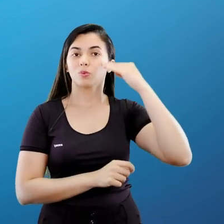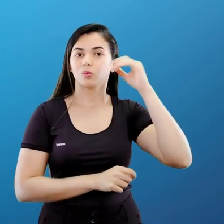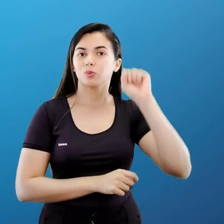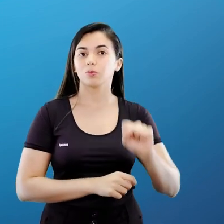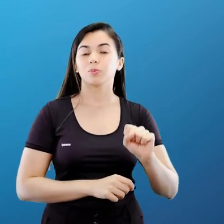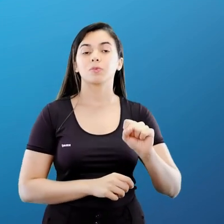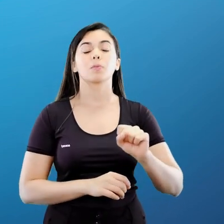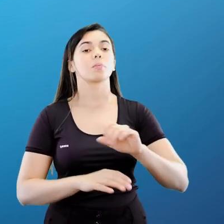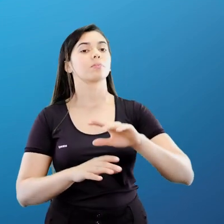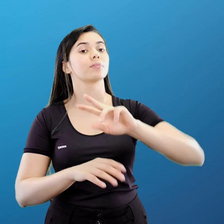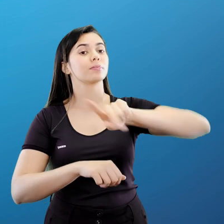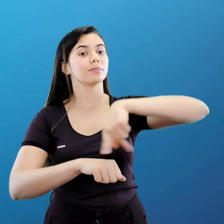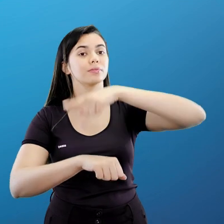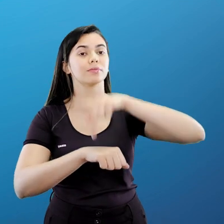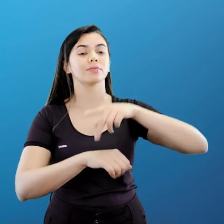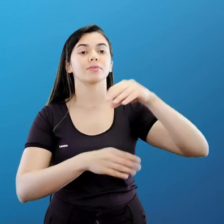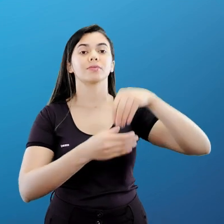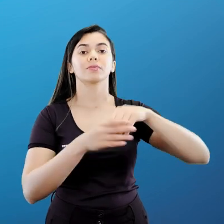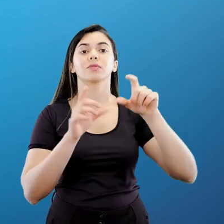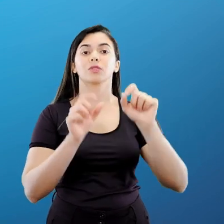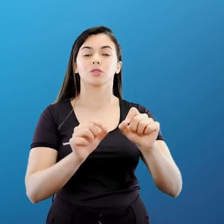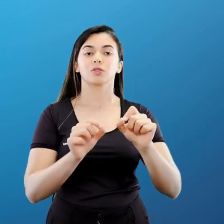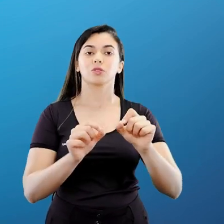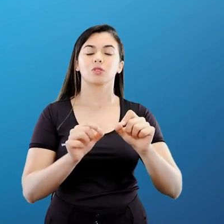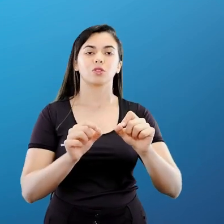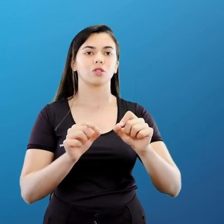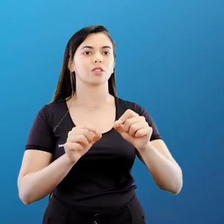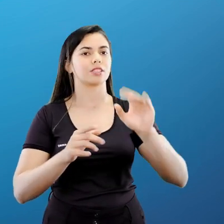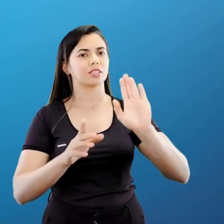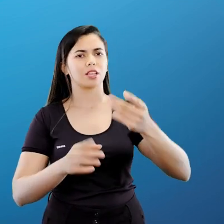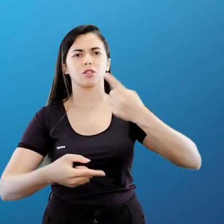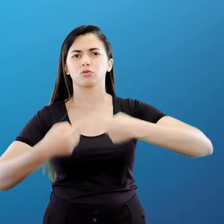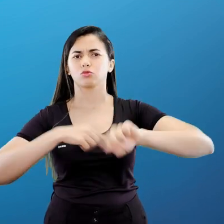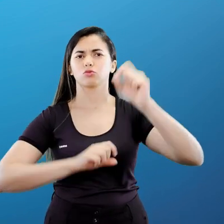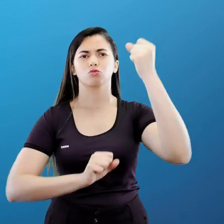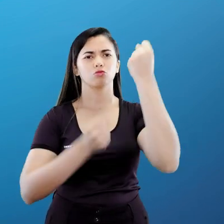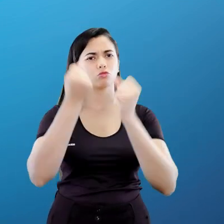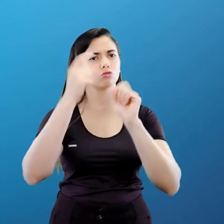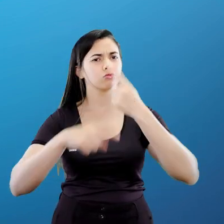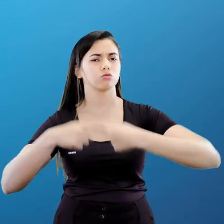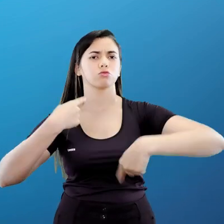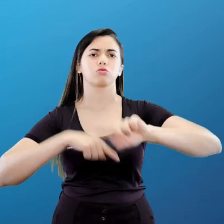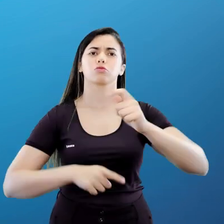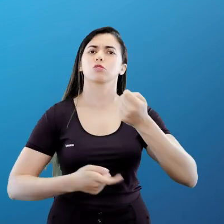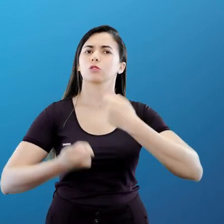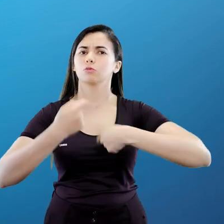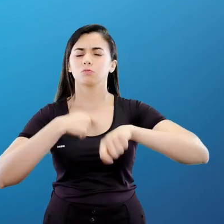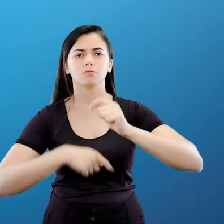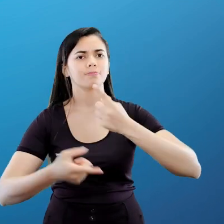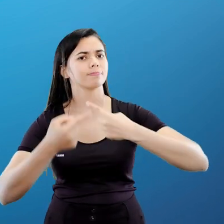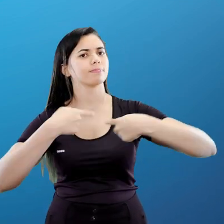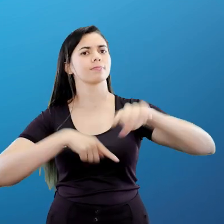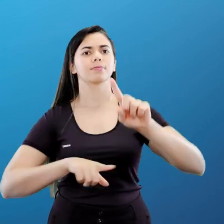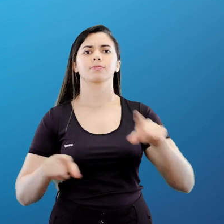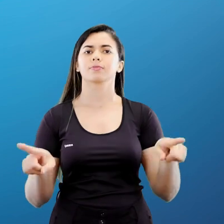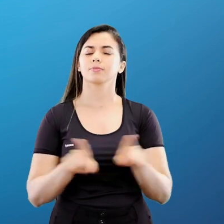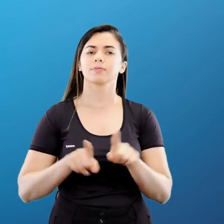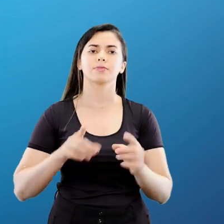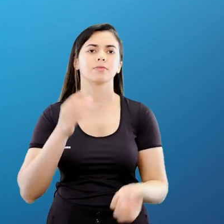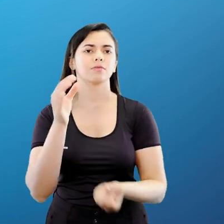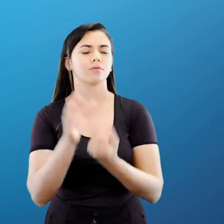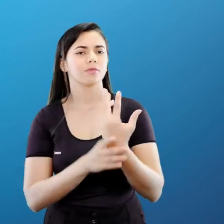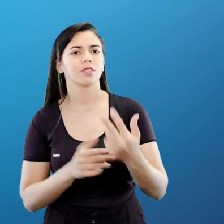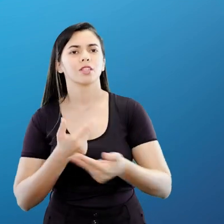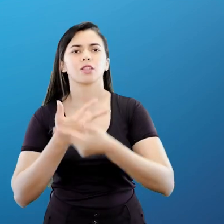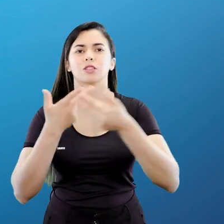são países que estão num verdadeiro boom industrial e econômico, produzindo coisas muito boas,